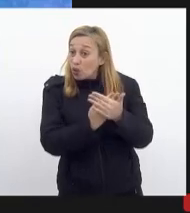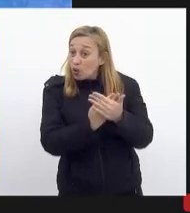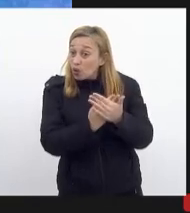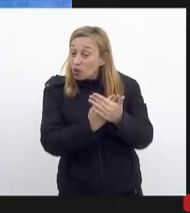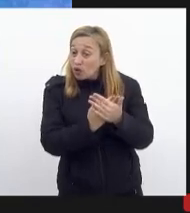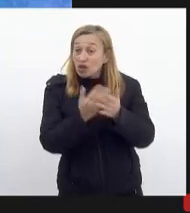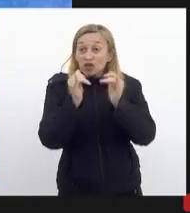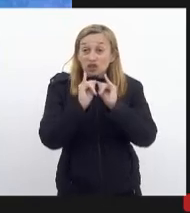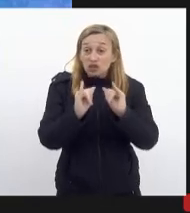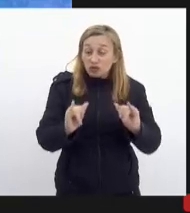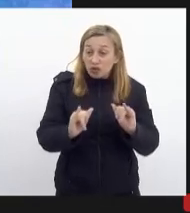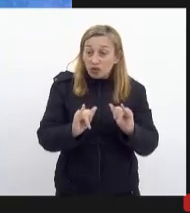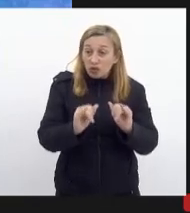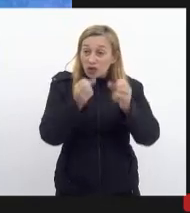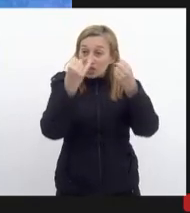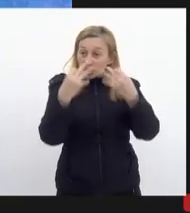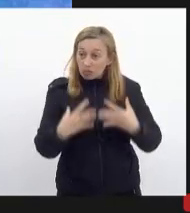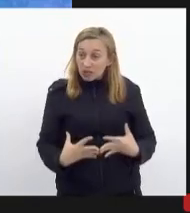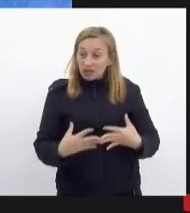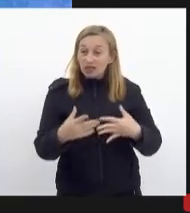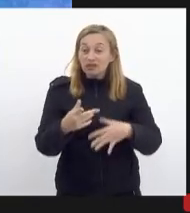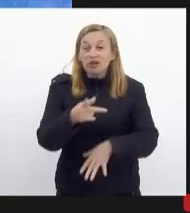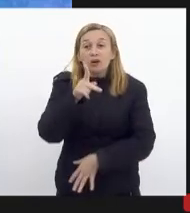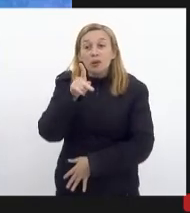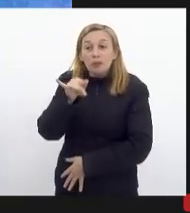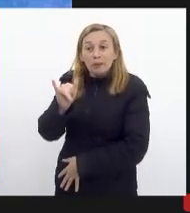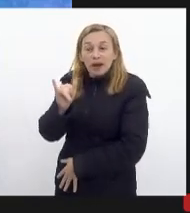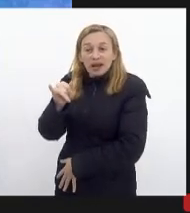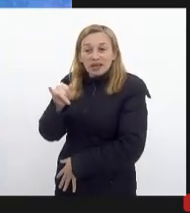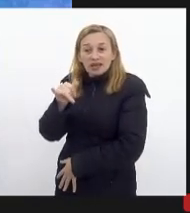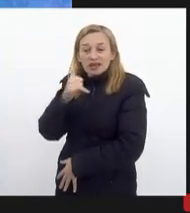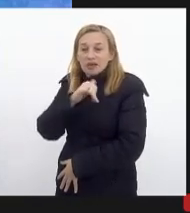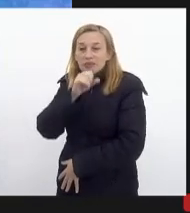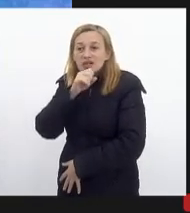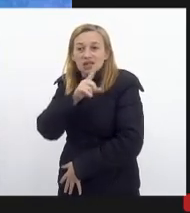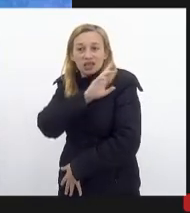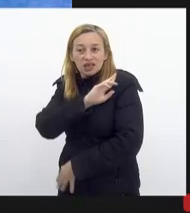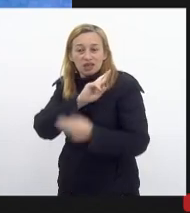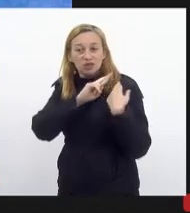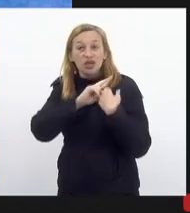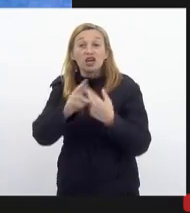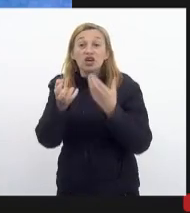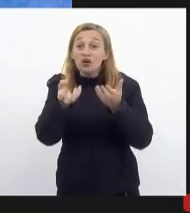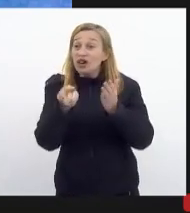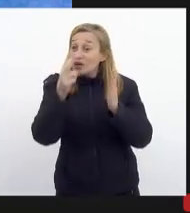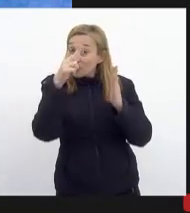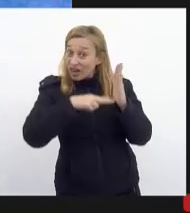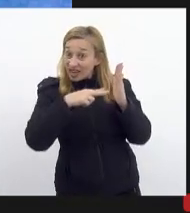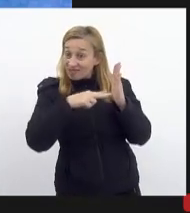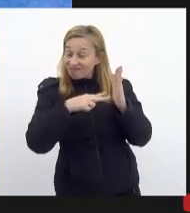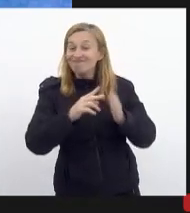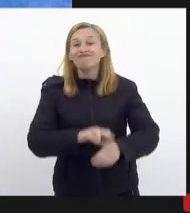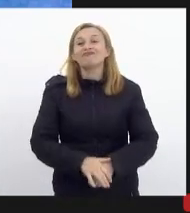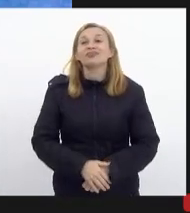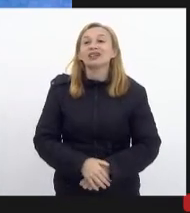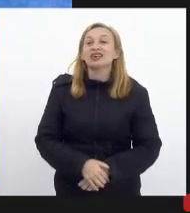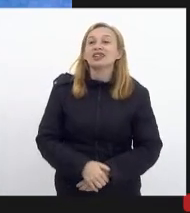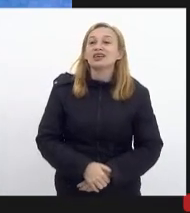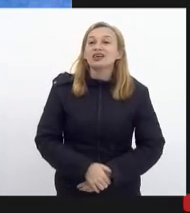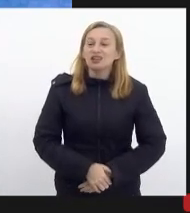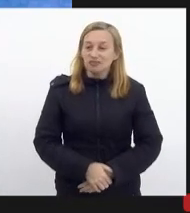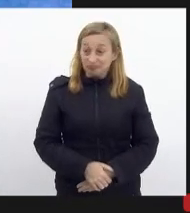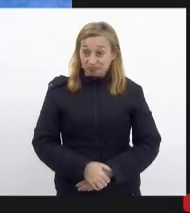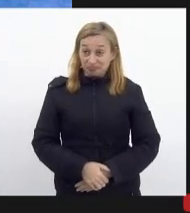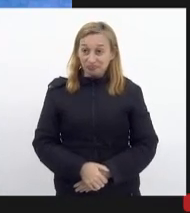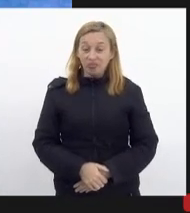divulgou uma nota de esclarecimento aos pais e responsáveis e eu quero ler, senhora presidente, essa nota agora na íntegra. A nota diz